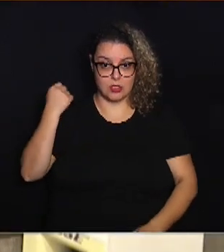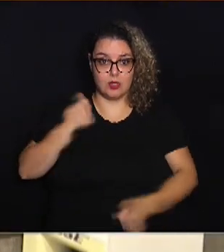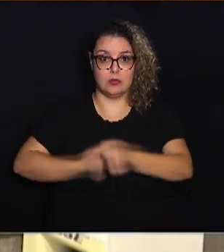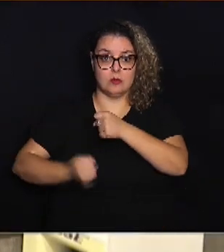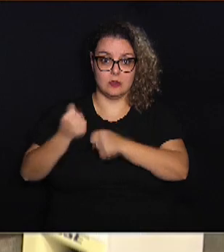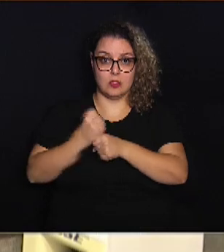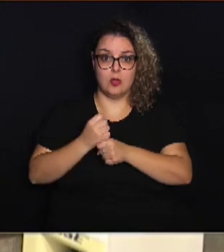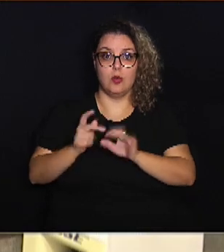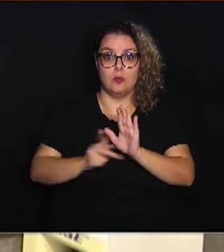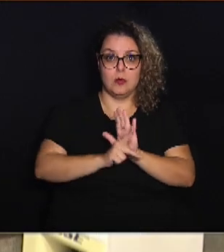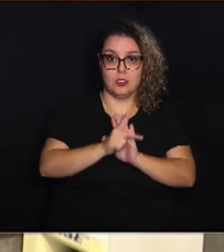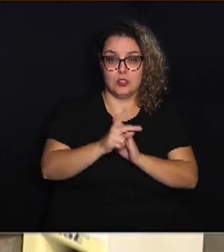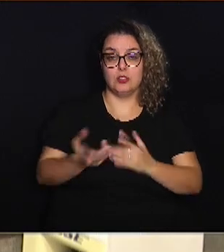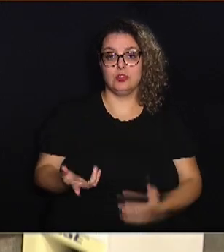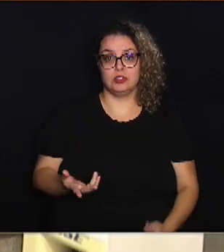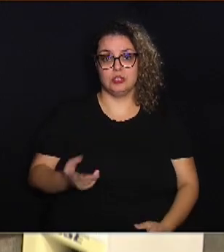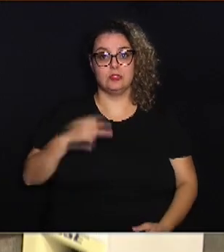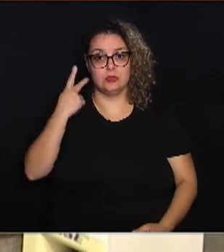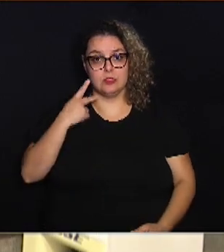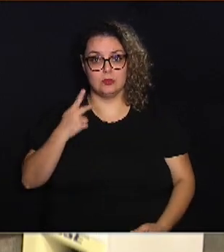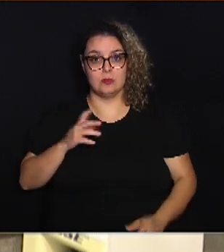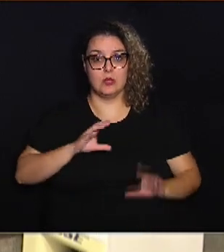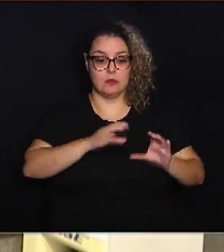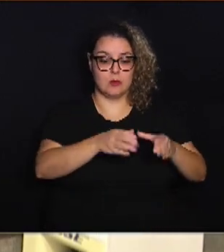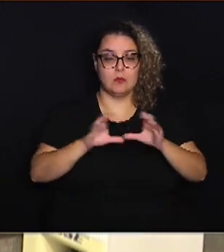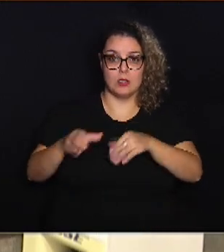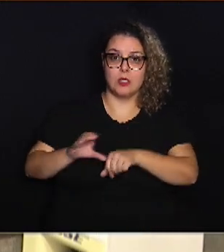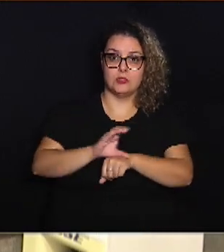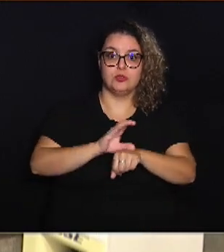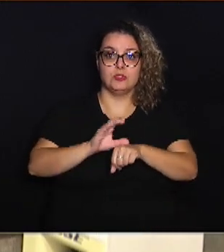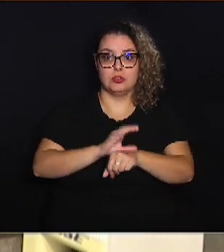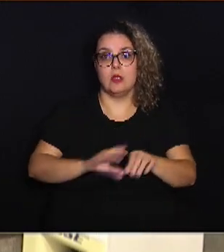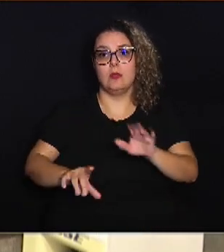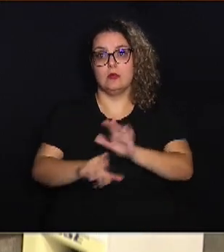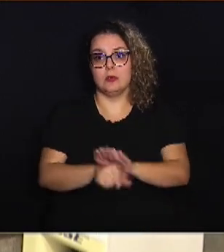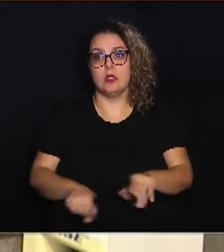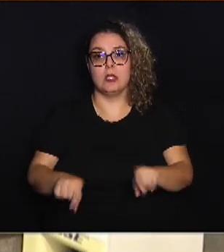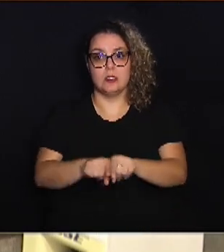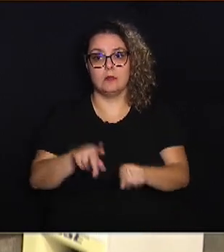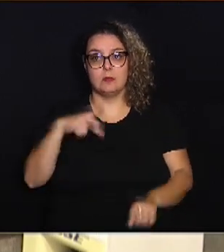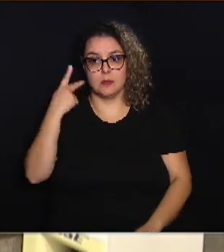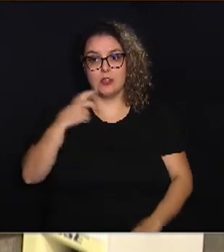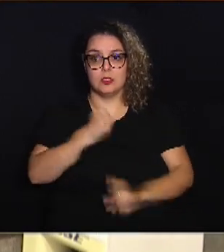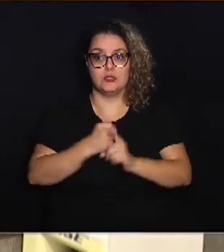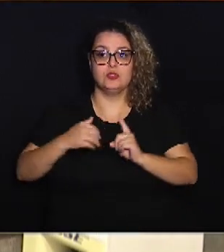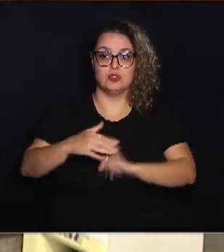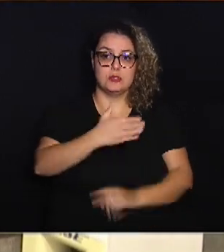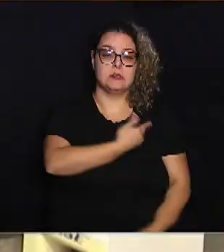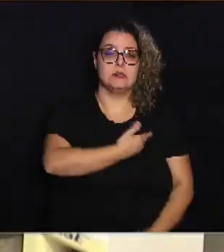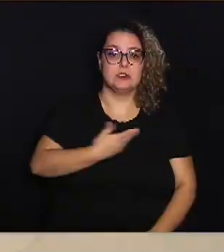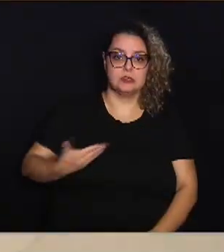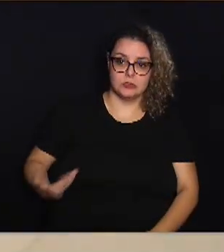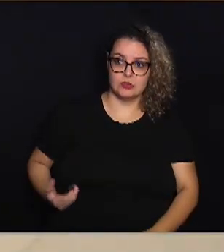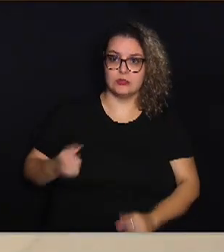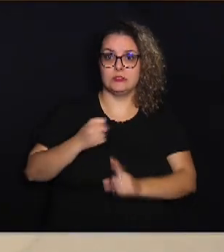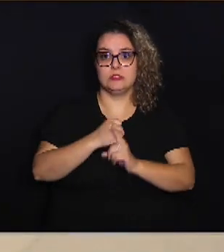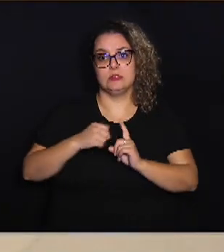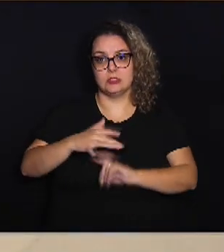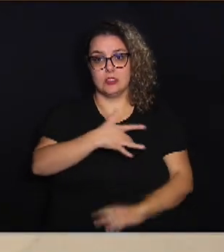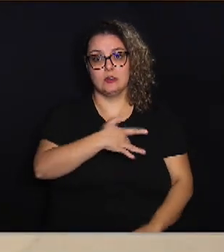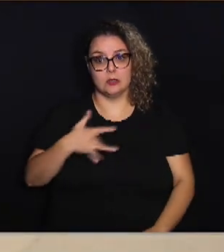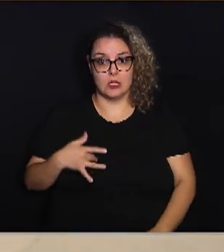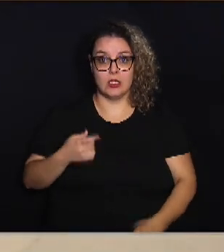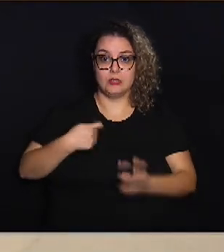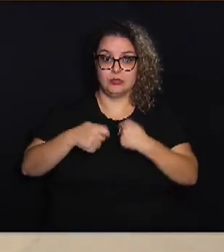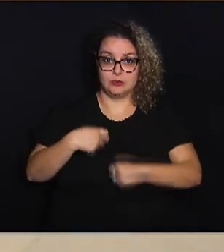análise das comissões de Constituição e Legalidade, Política Social e Saúde, Administração Pública,